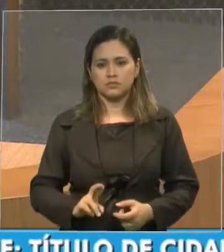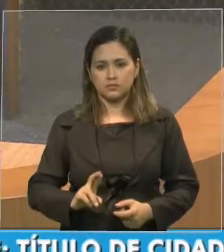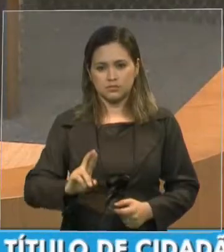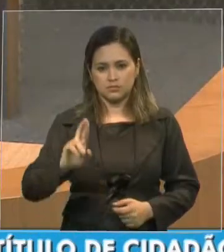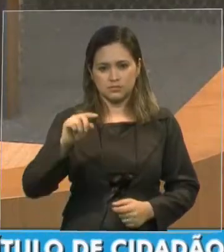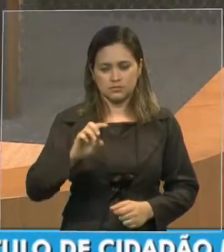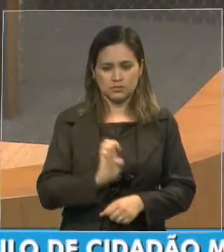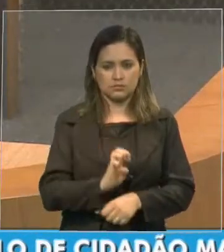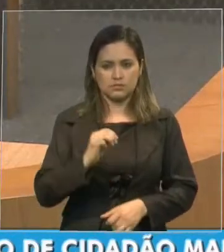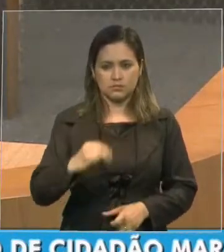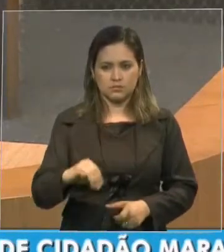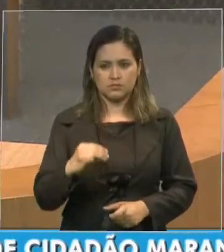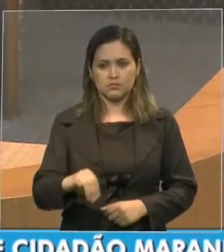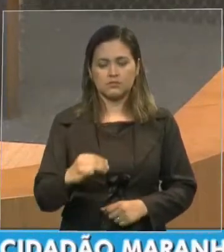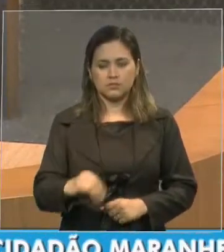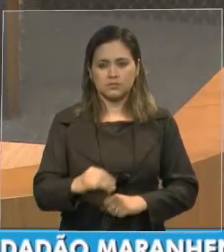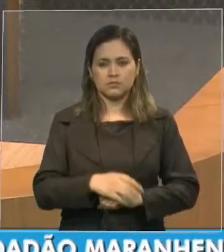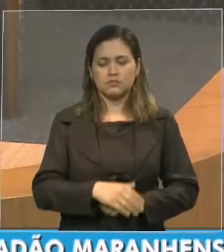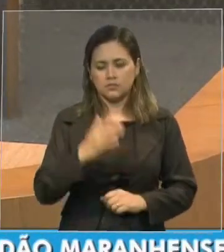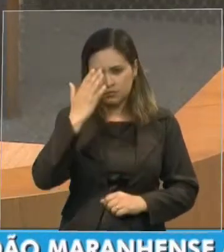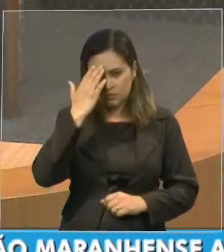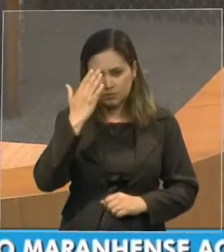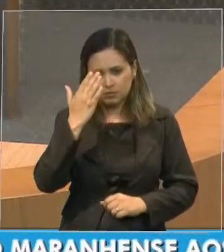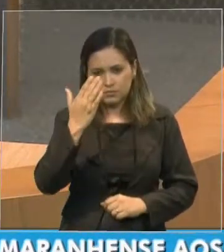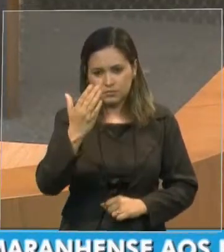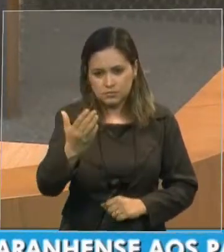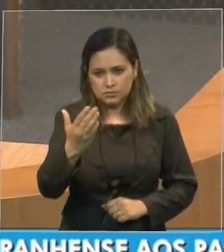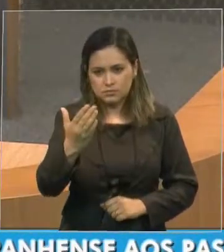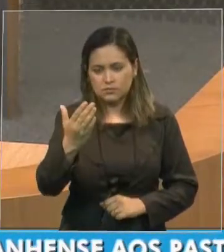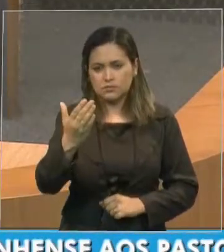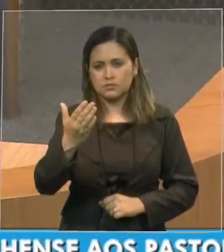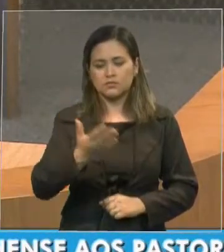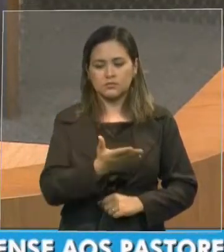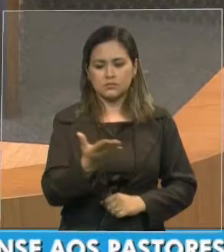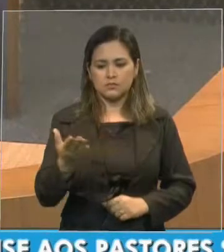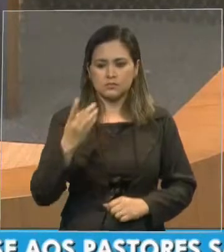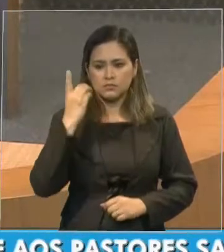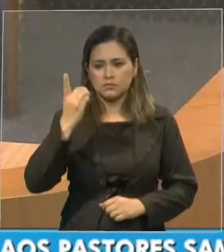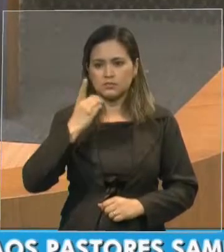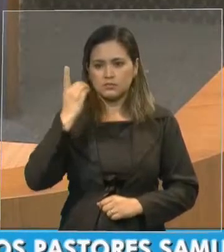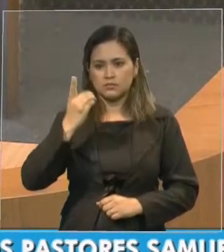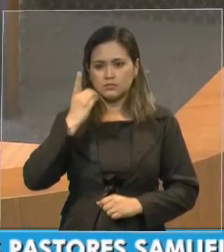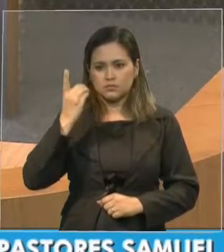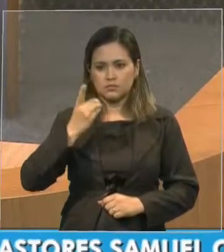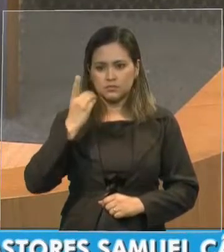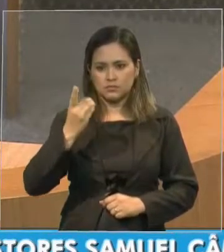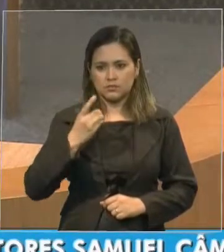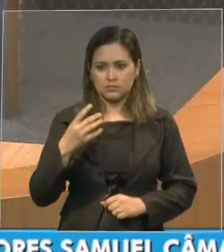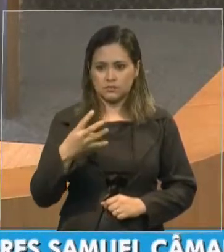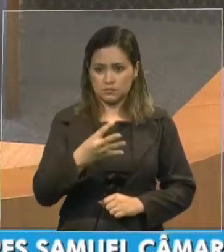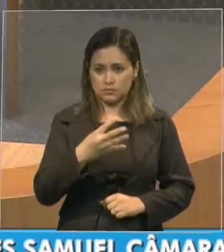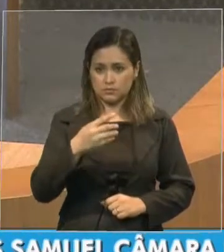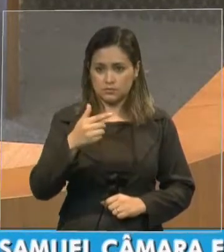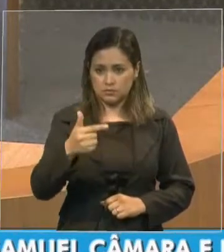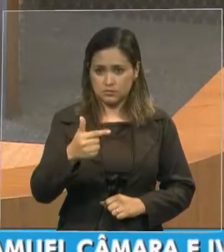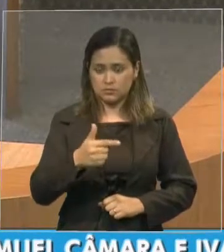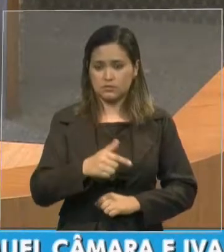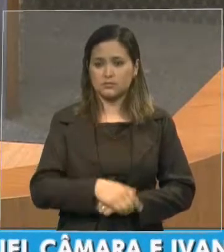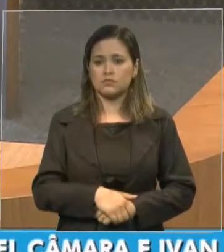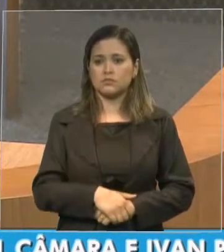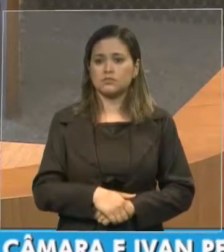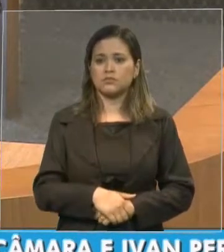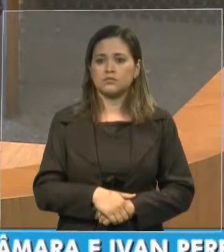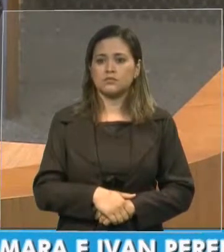imensamente a este poder, aos seus 42 deputados que nos